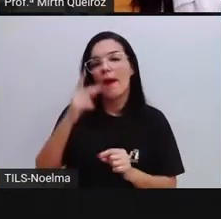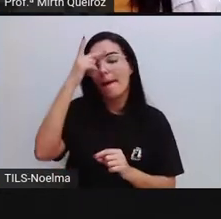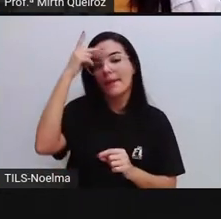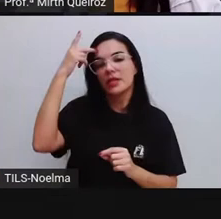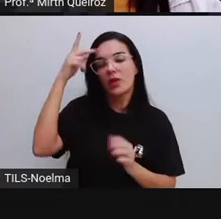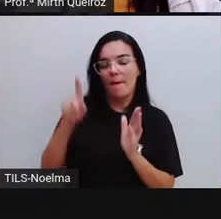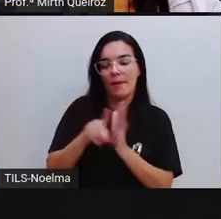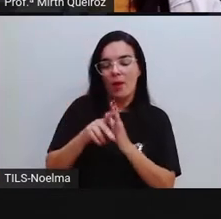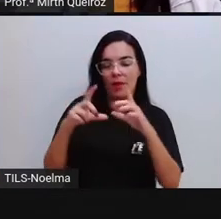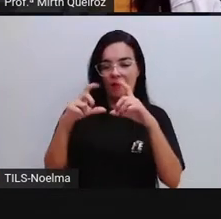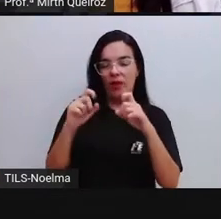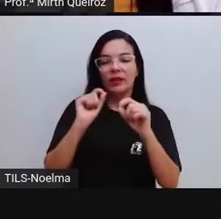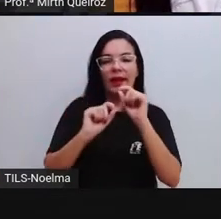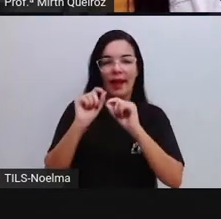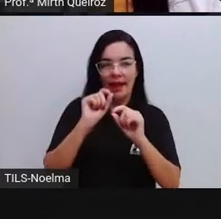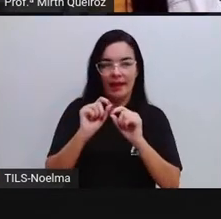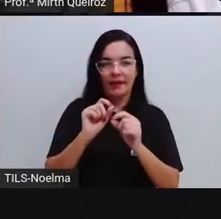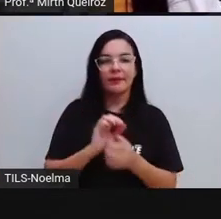foto, né?